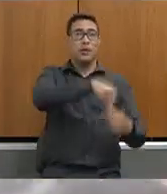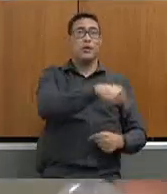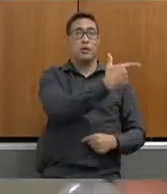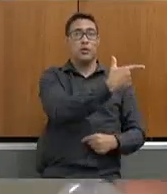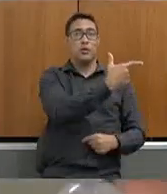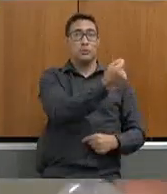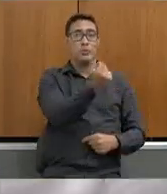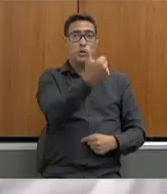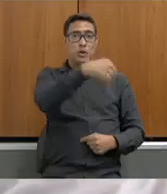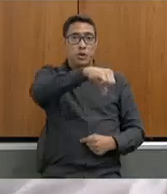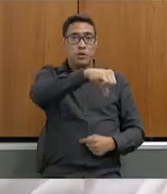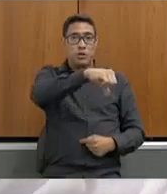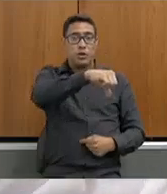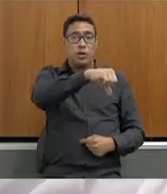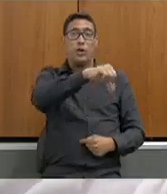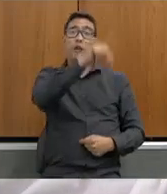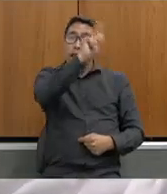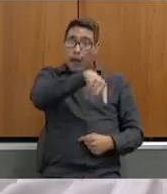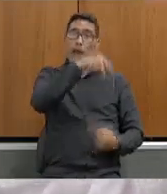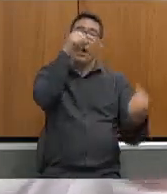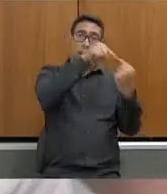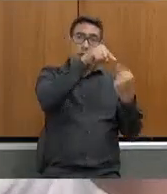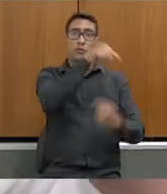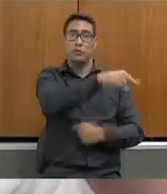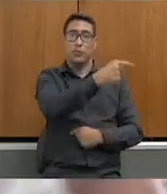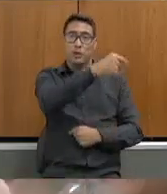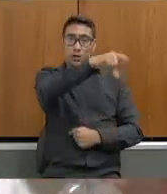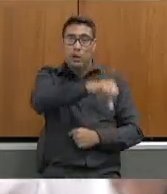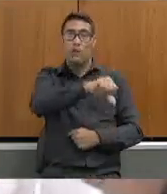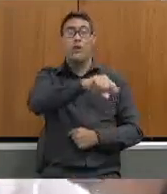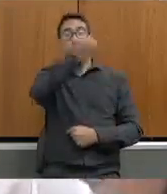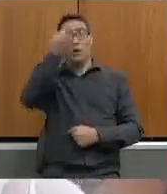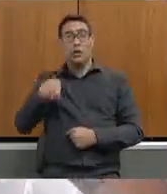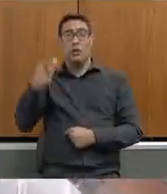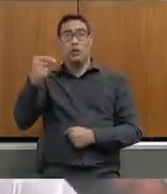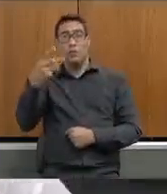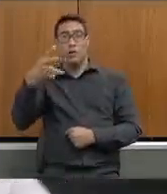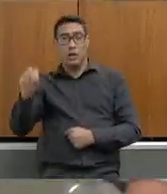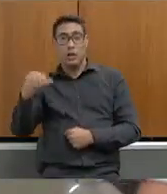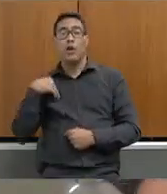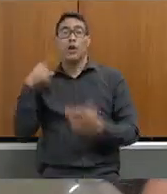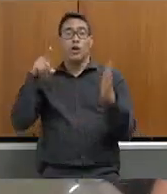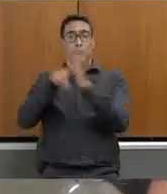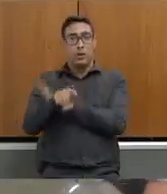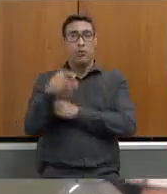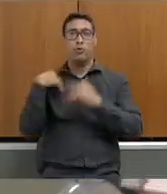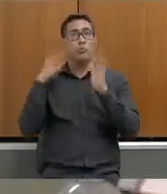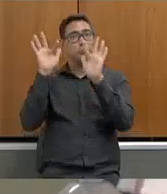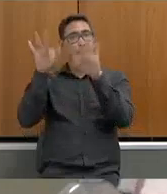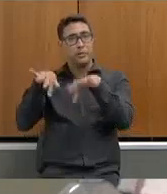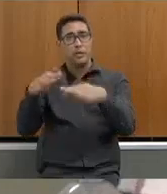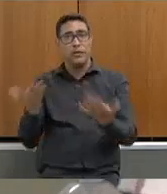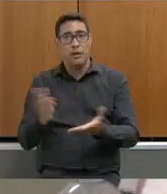nos números de 2019 em 2030 agora eu perguntaria para finalizar